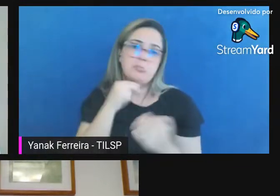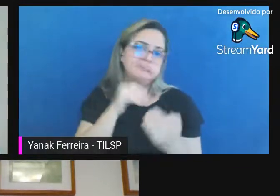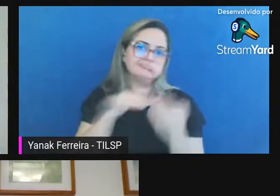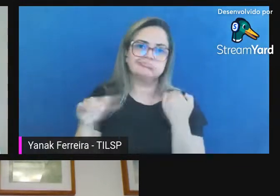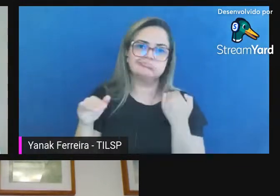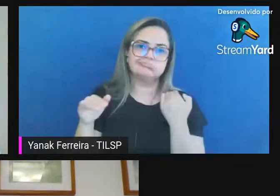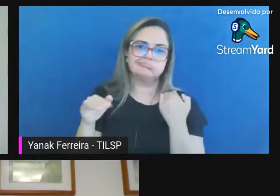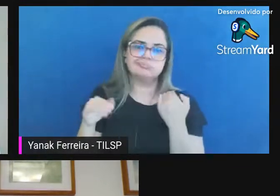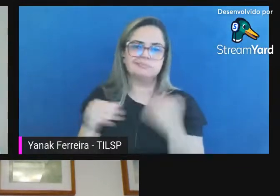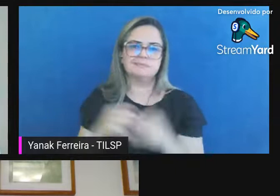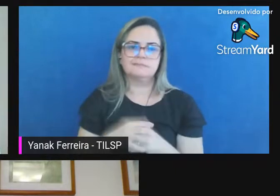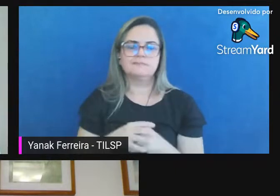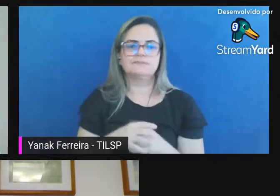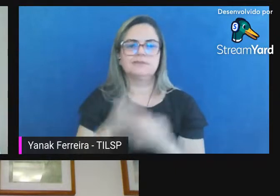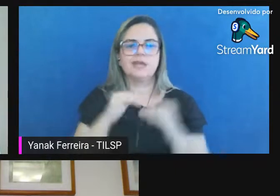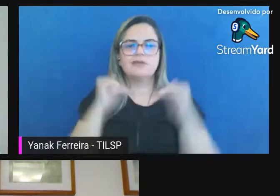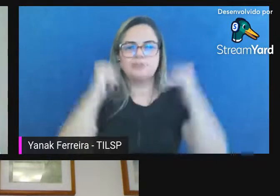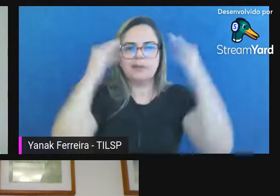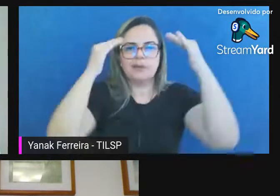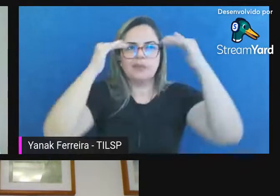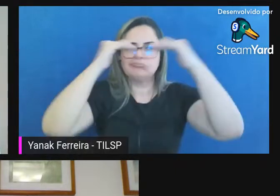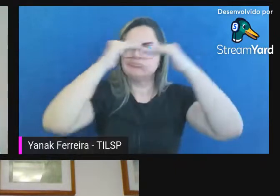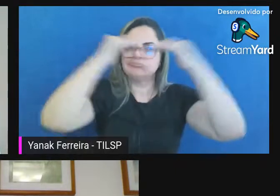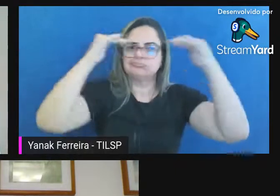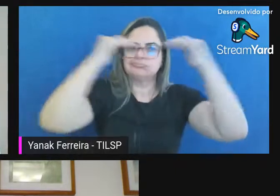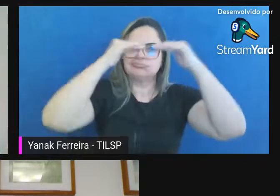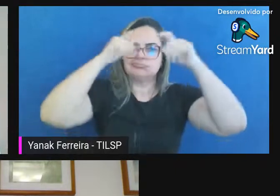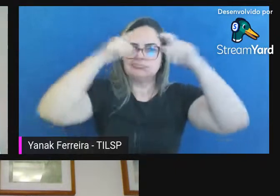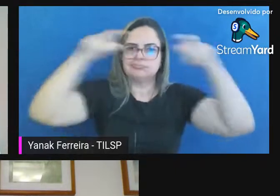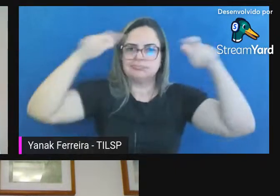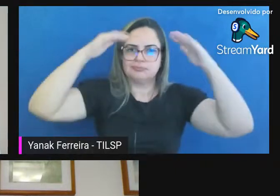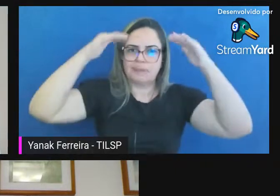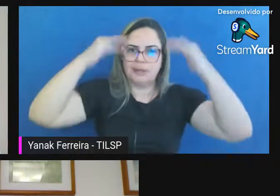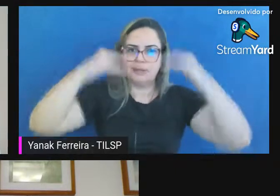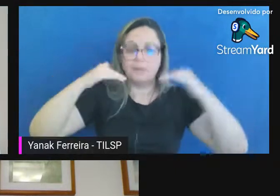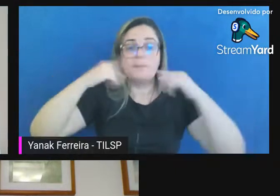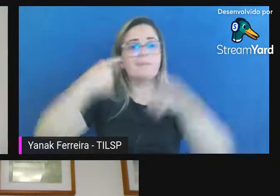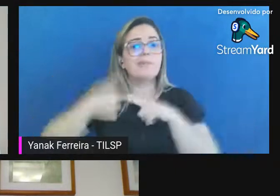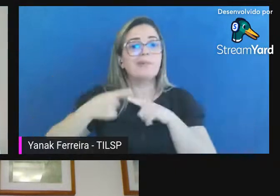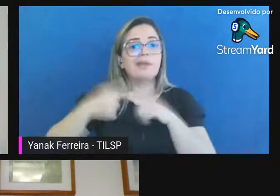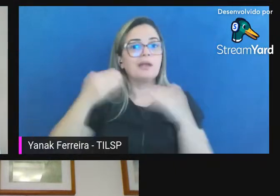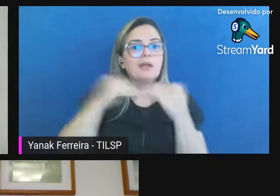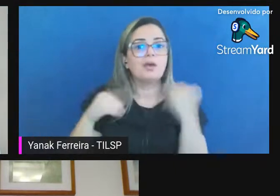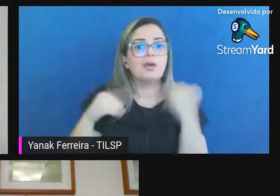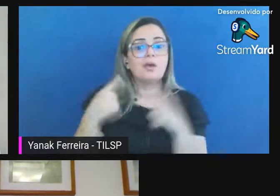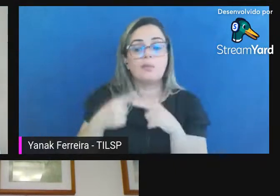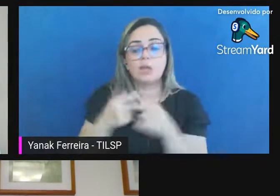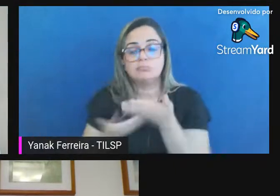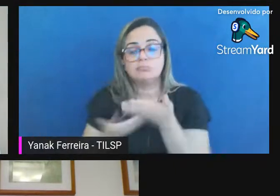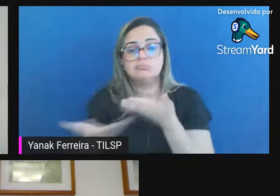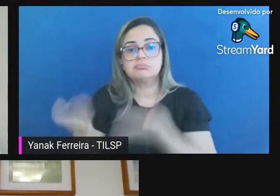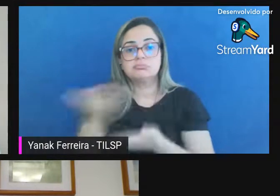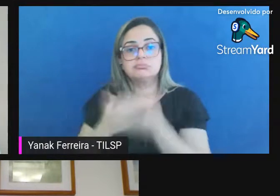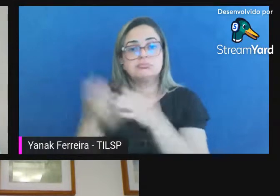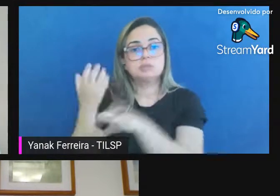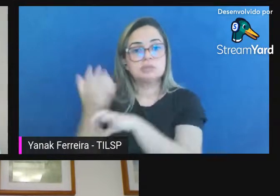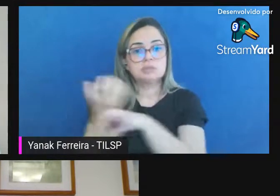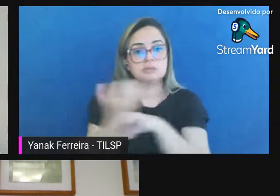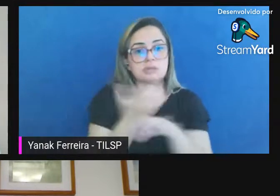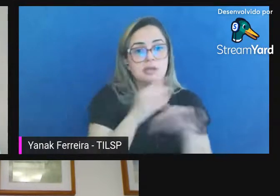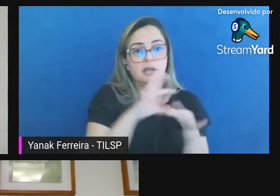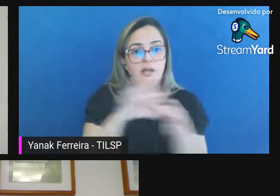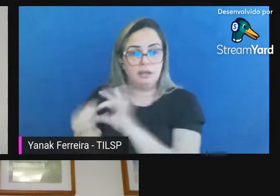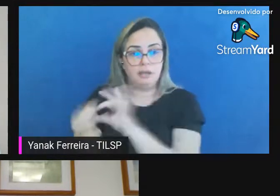.721 que é superior o modelo OAS por quê? porque existe o diálogo interdisciplinar perene